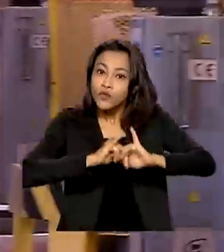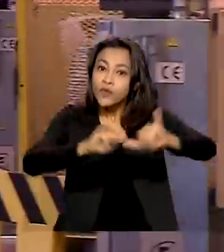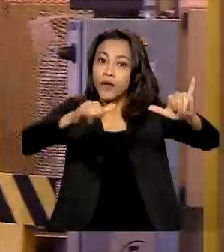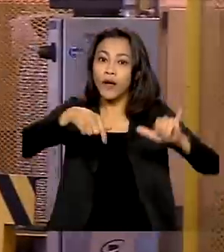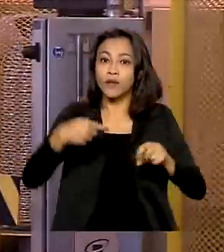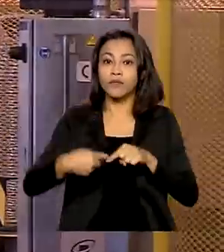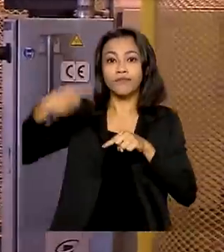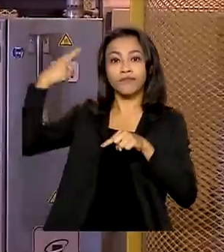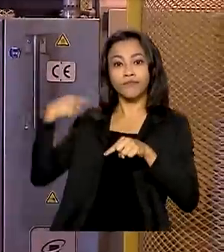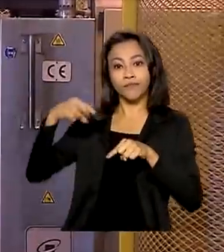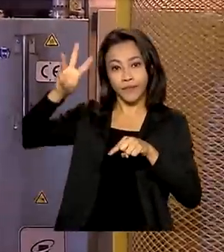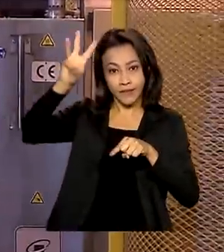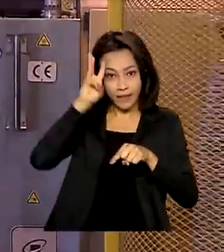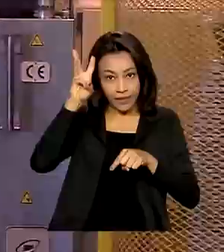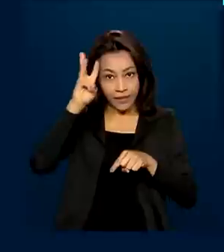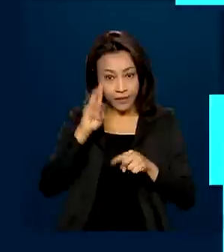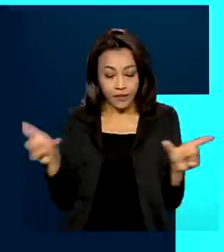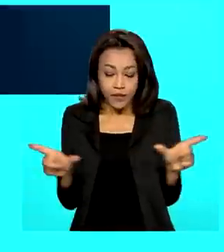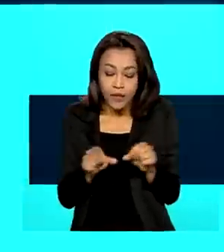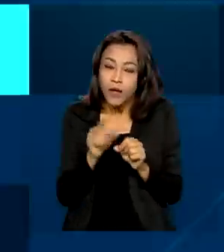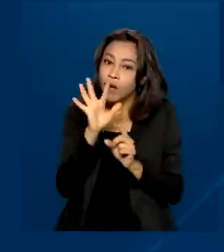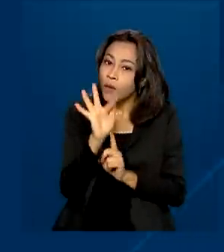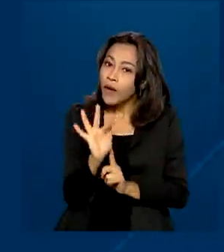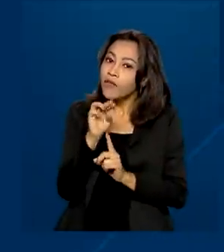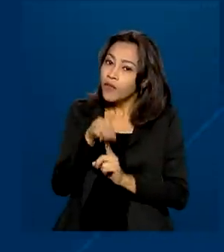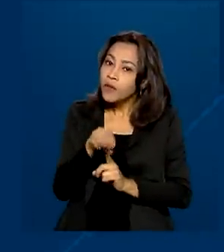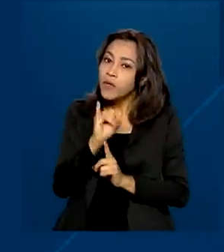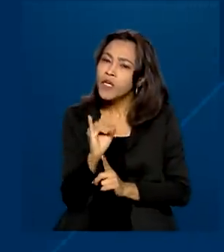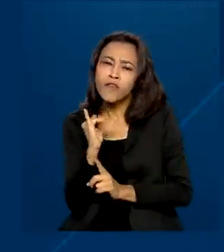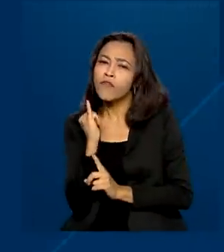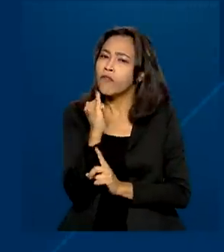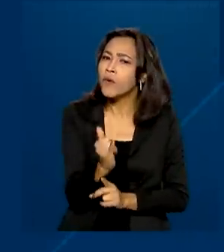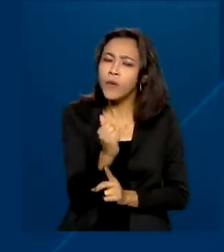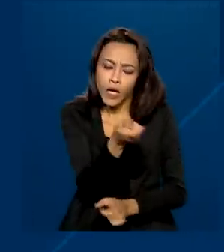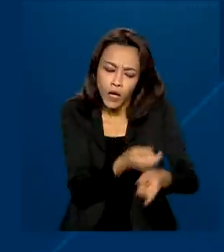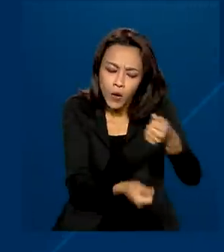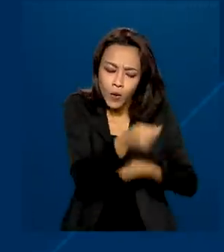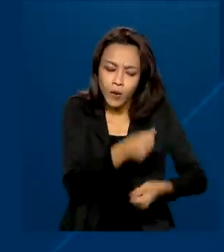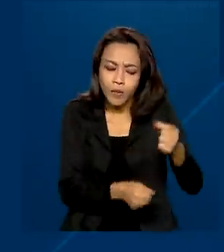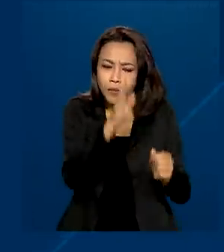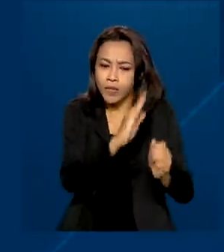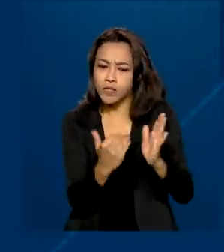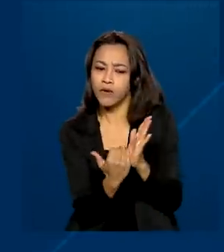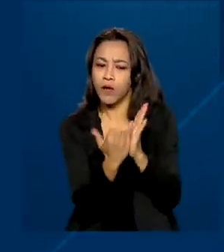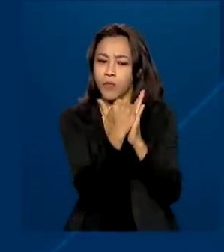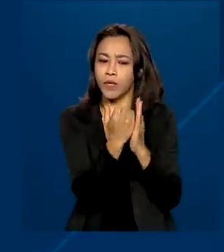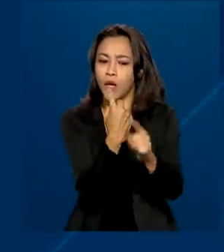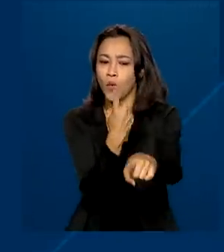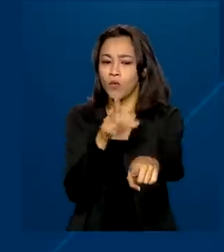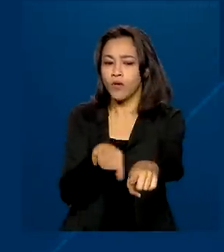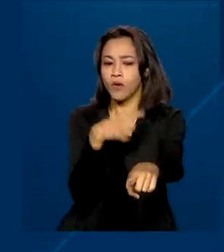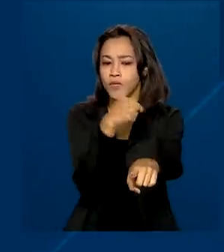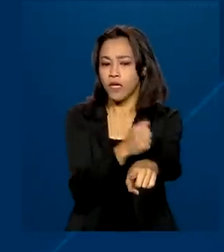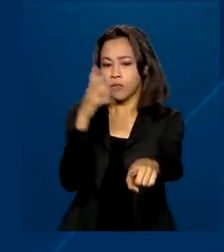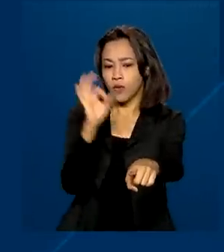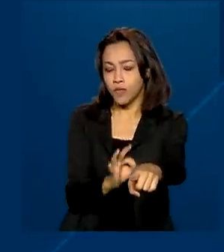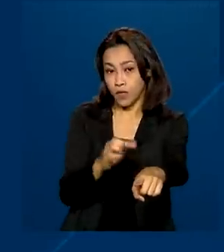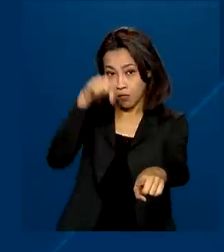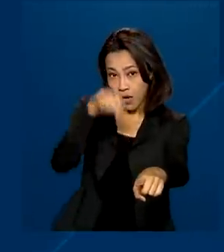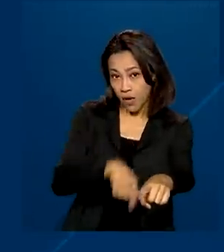o Fundo Monetário Internacional indica que o crescimento da economia brasileira será de 1,7% em 2022,